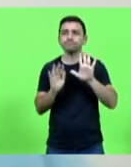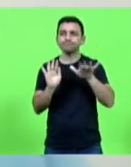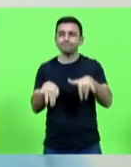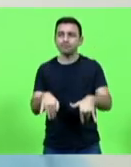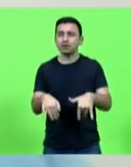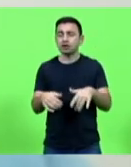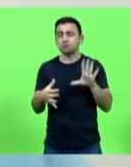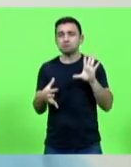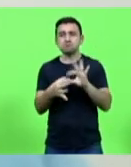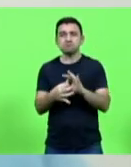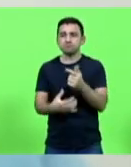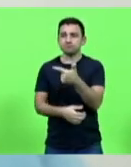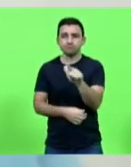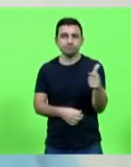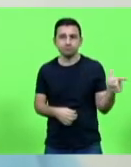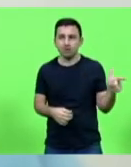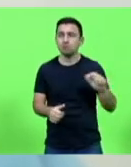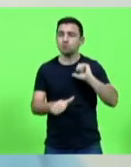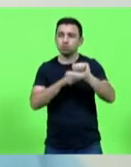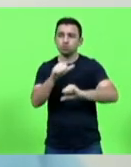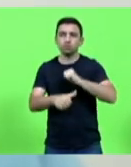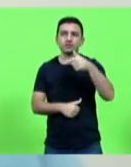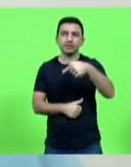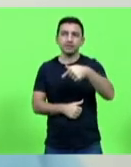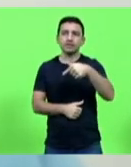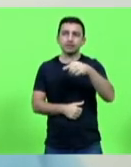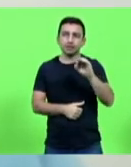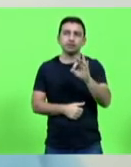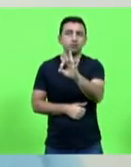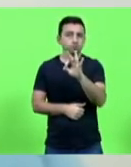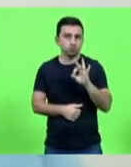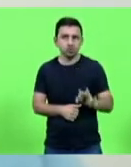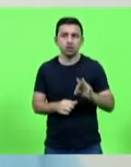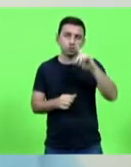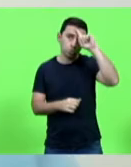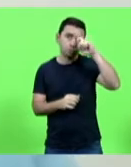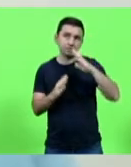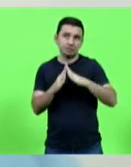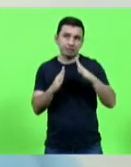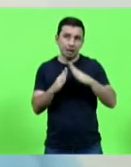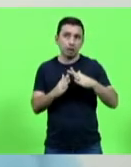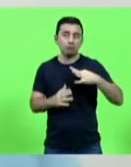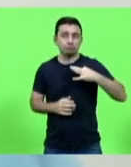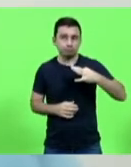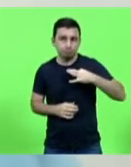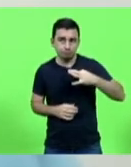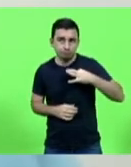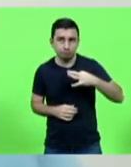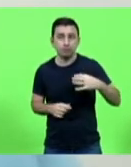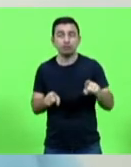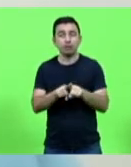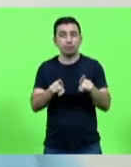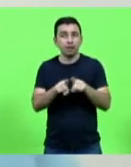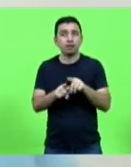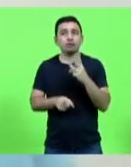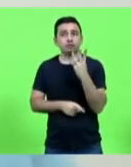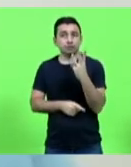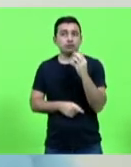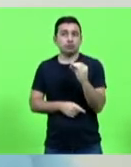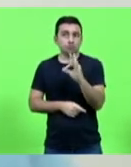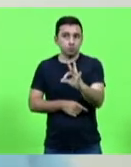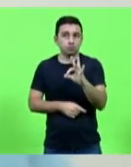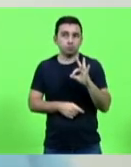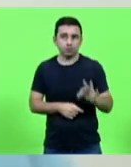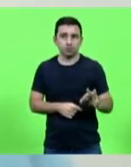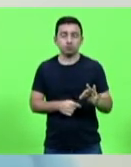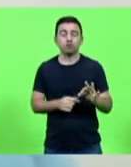Passaria a ser 70% aos hospitais municipais e filantrópicos e 30% para a Fundação